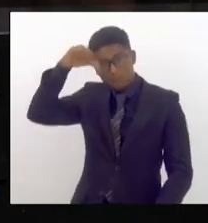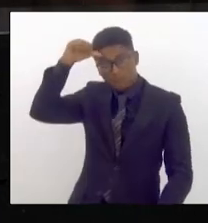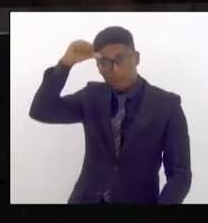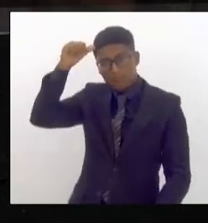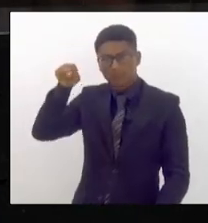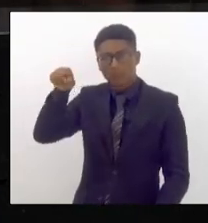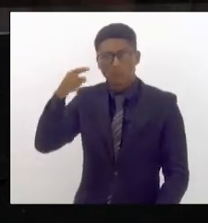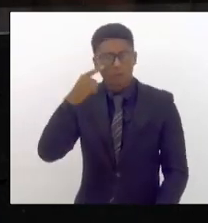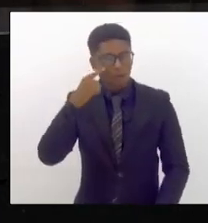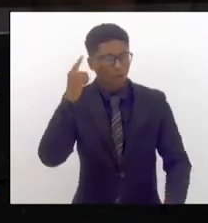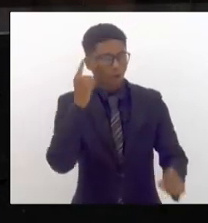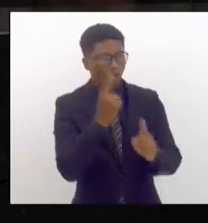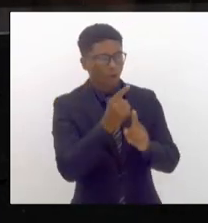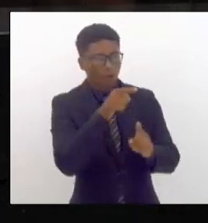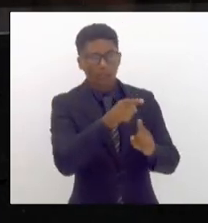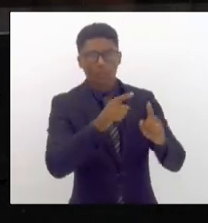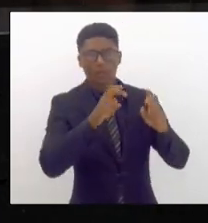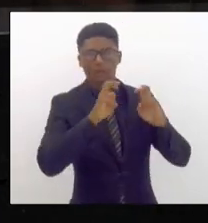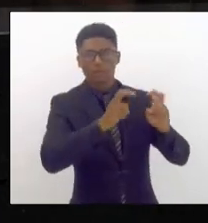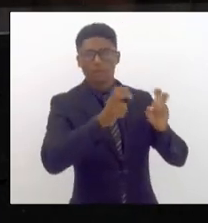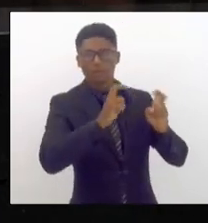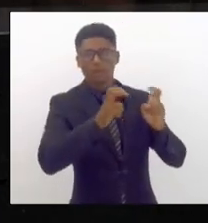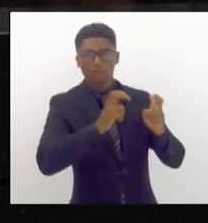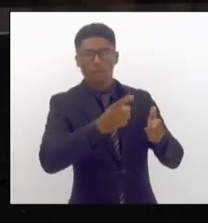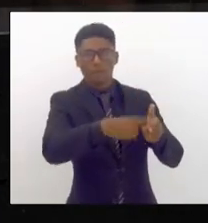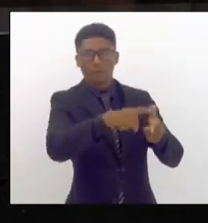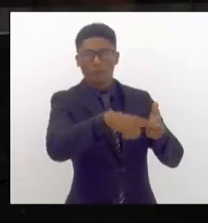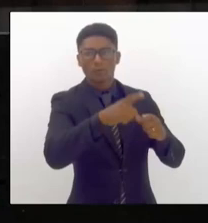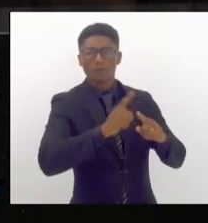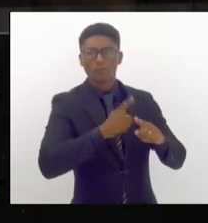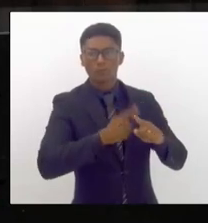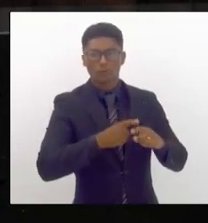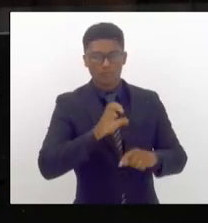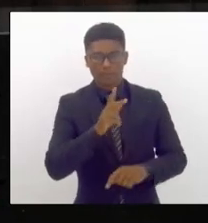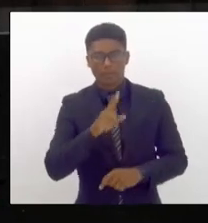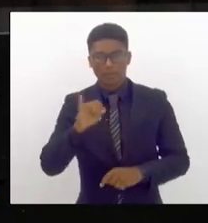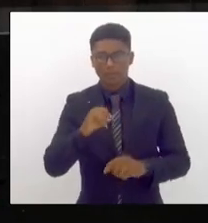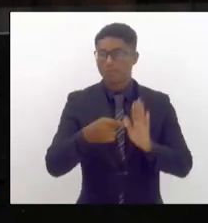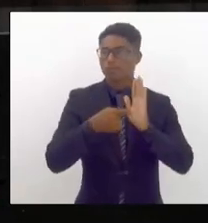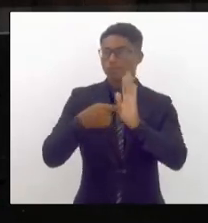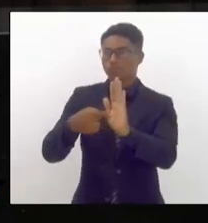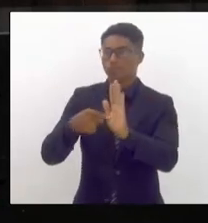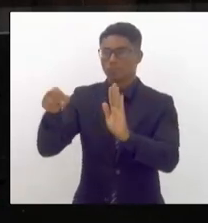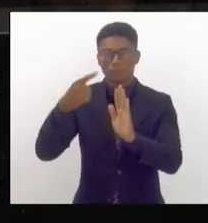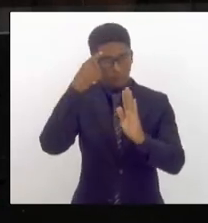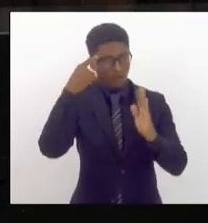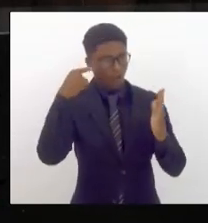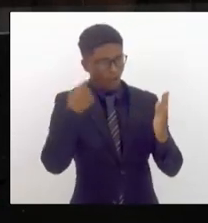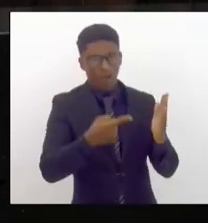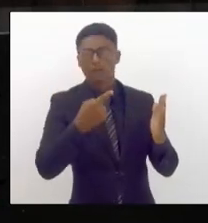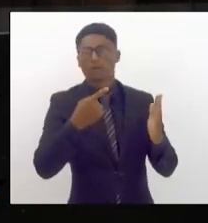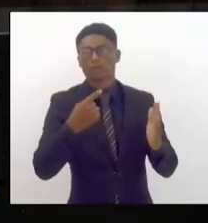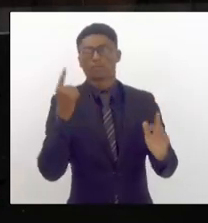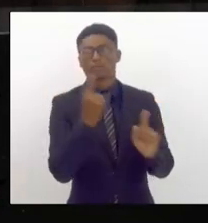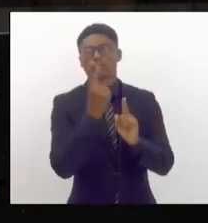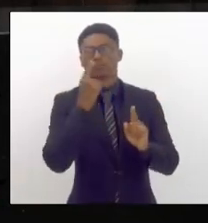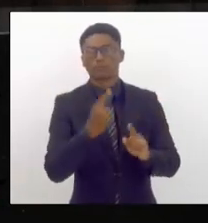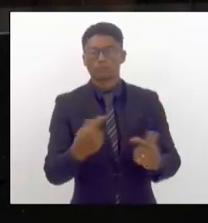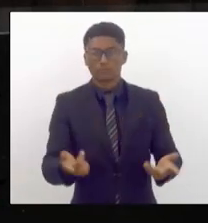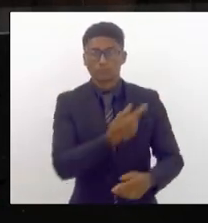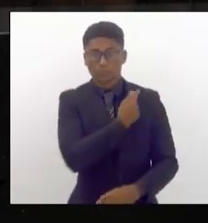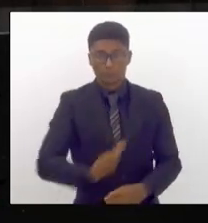do transporte ferroviário através da comissão parlamentar de inquérito eu me acordo que o governo do estado